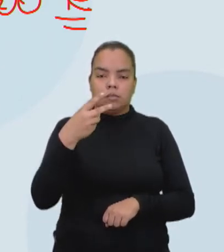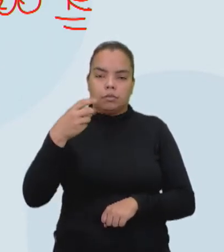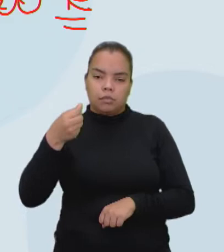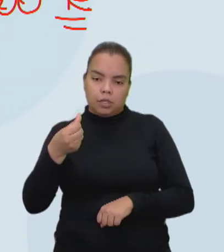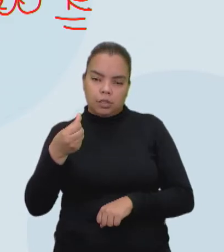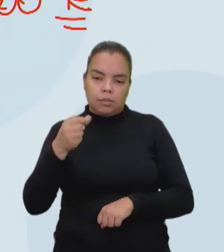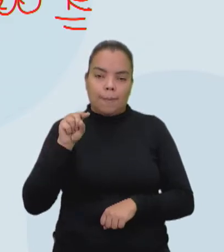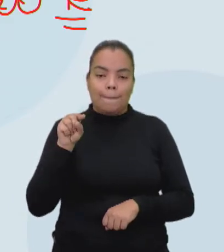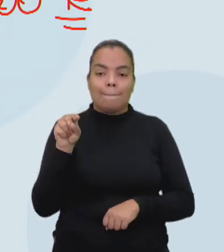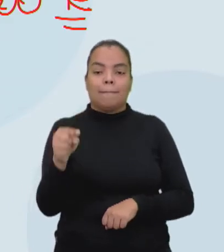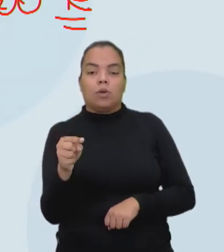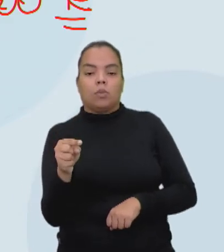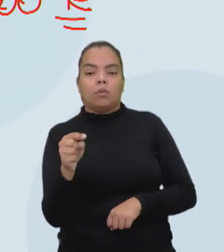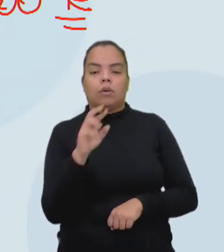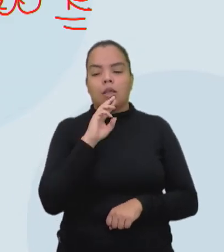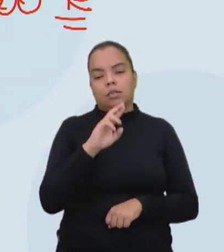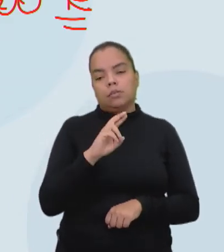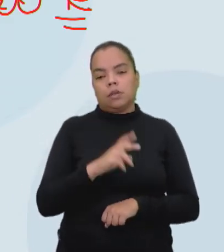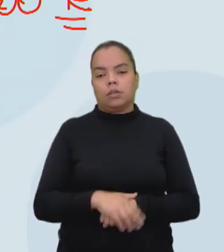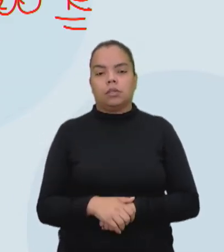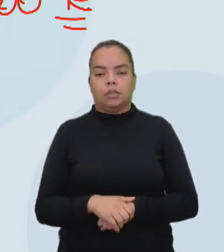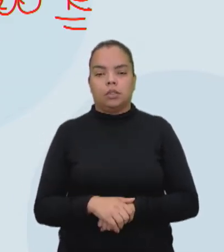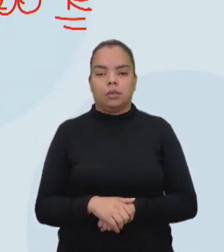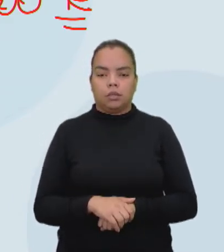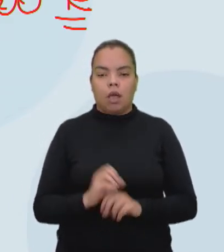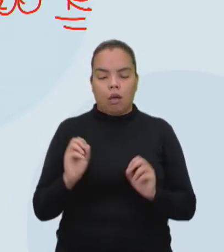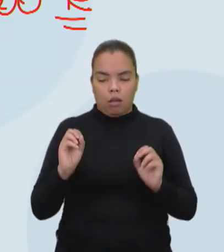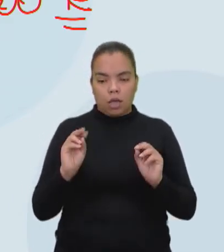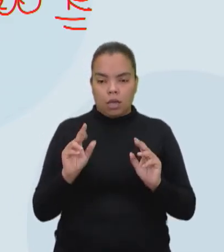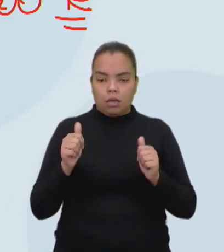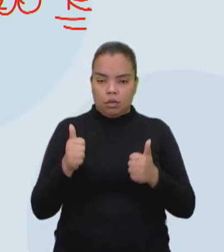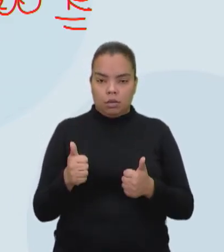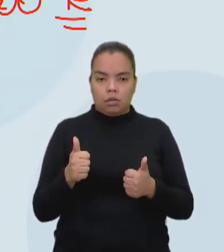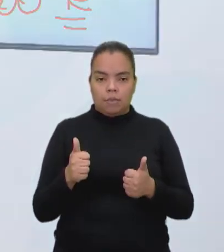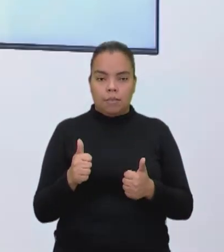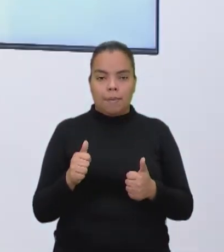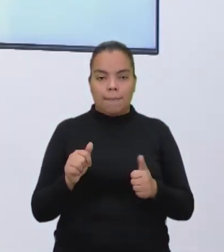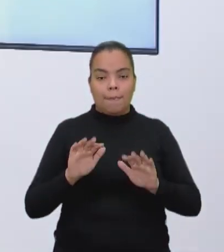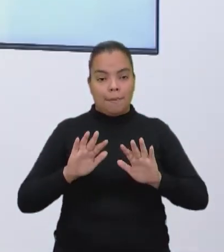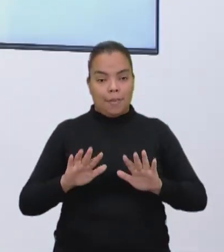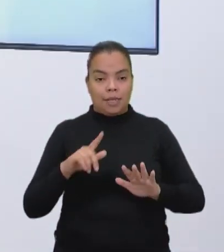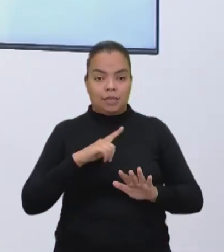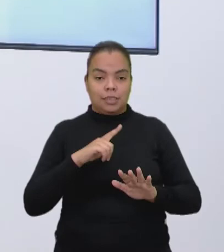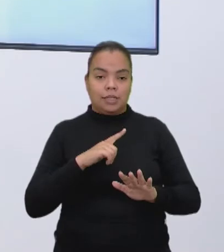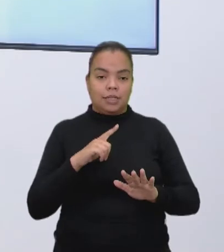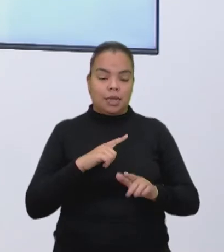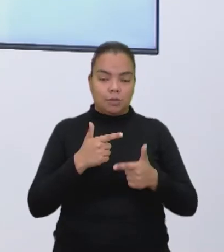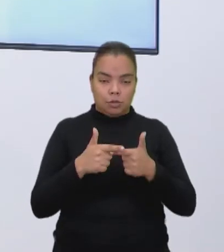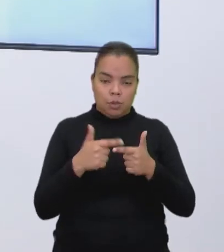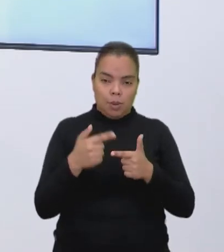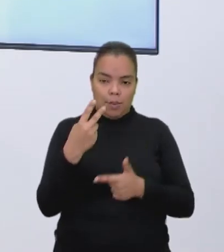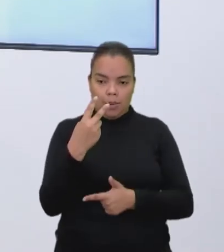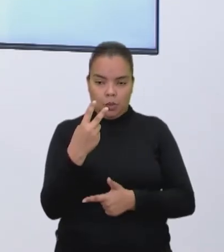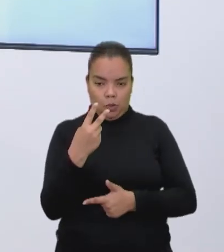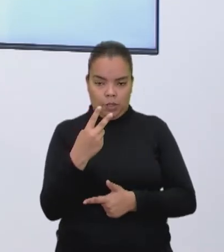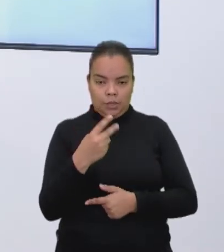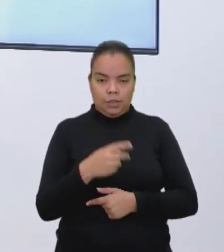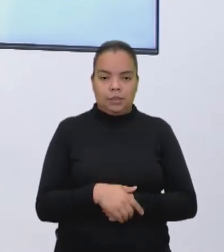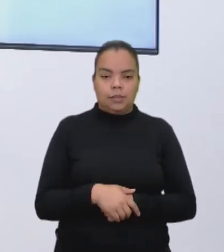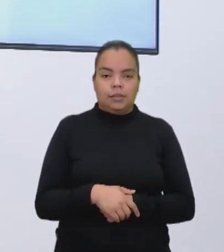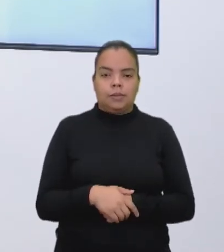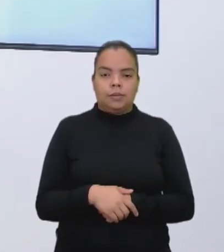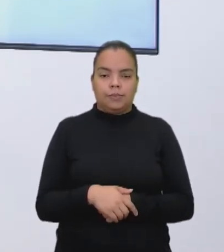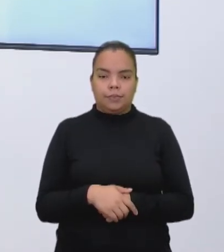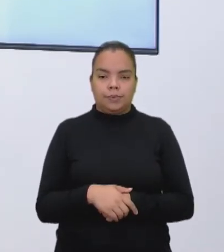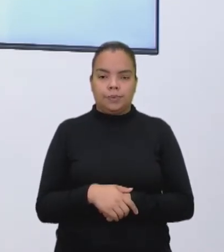126 mil é a situação 1, certo? Mas temos a situação 2. Na situação 2. Então,